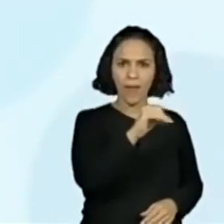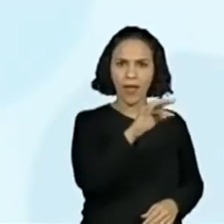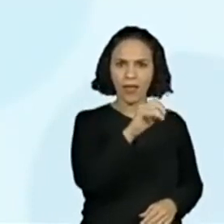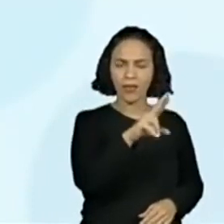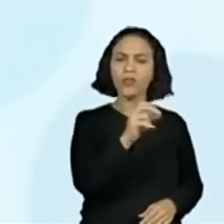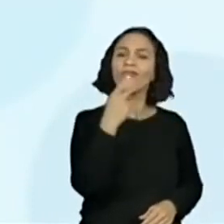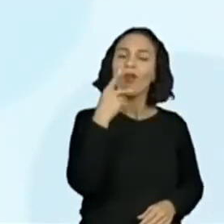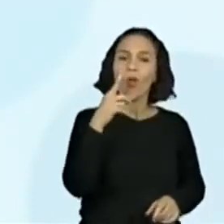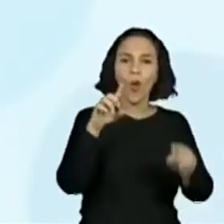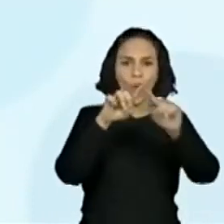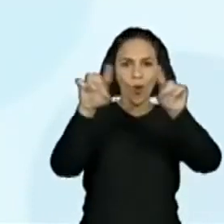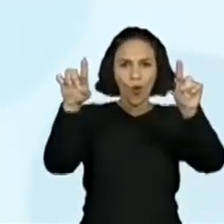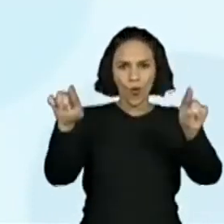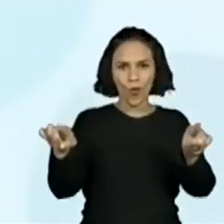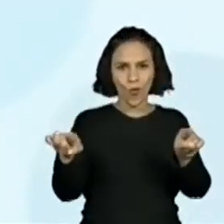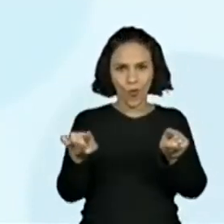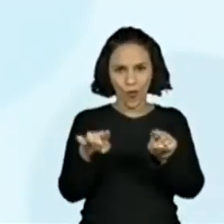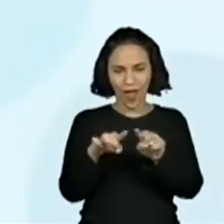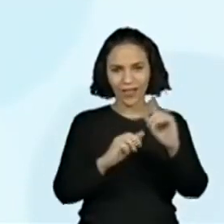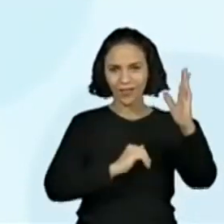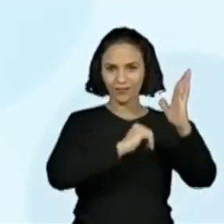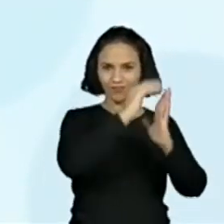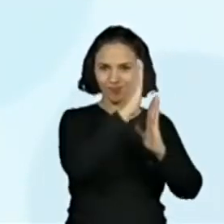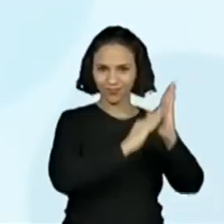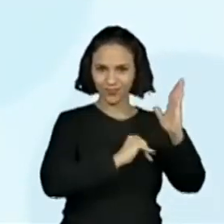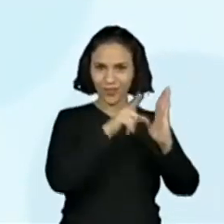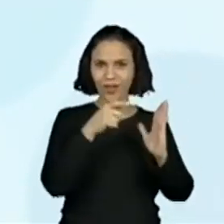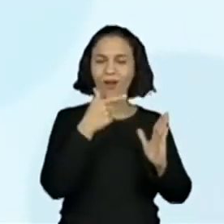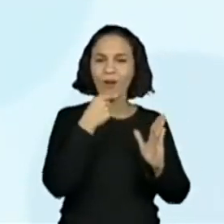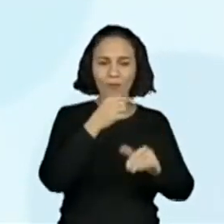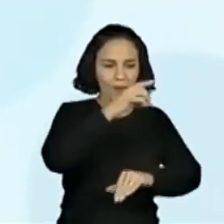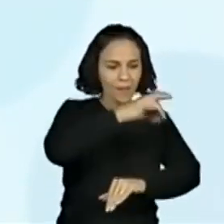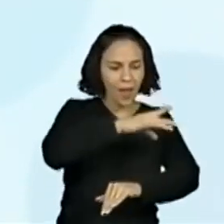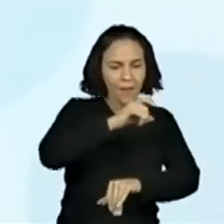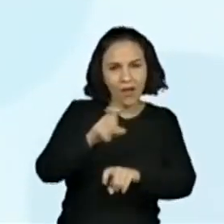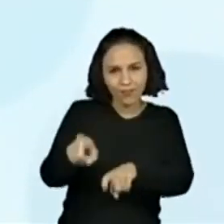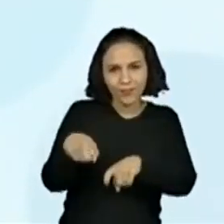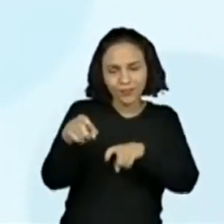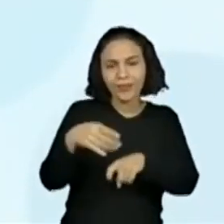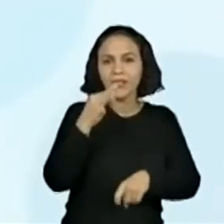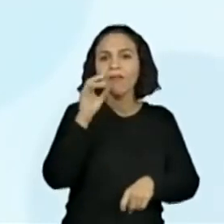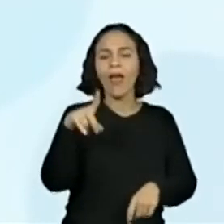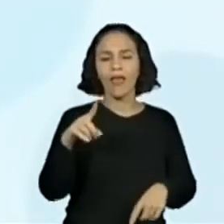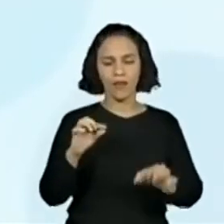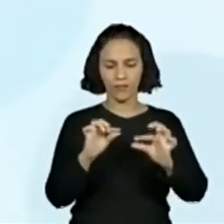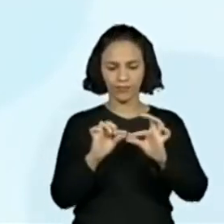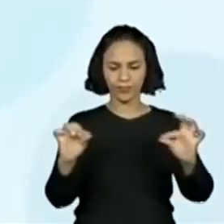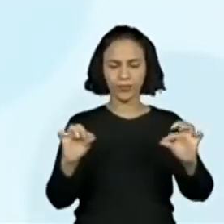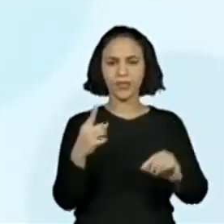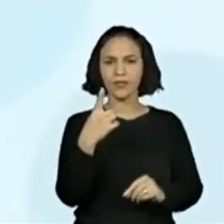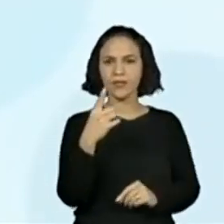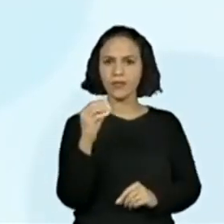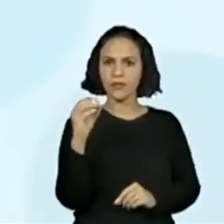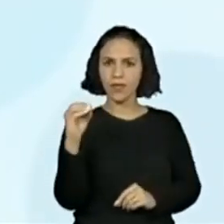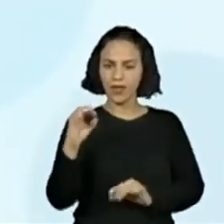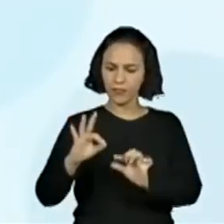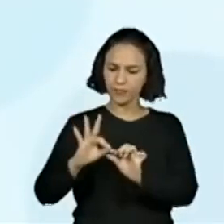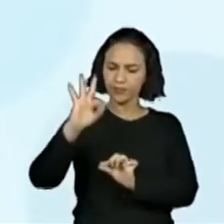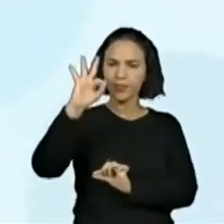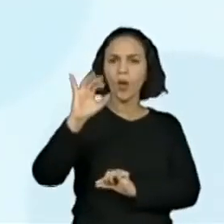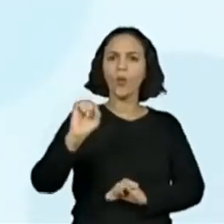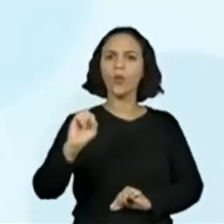Lavrador de Café são de 100 centímetros por 81 centímetros. E perguntou,